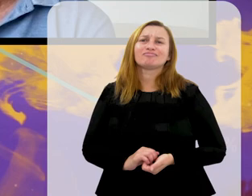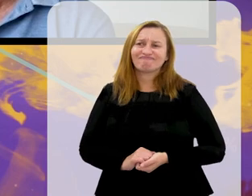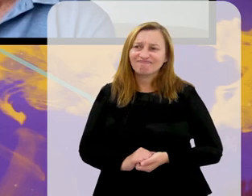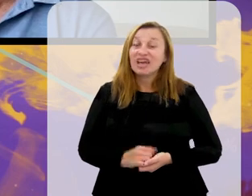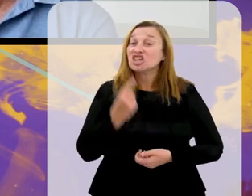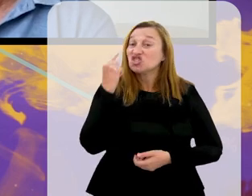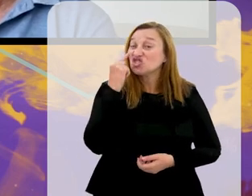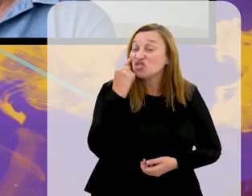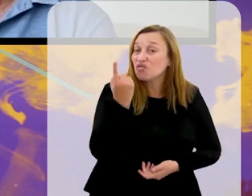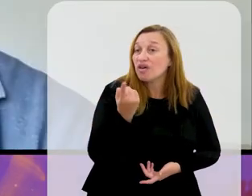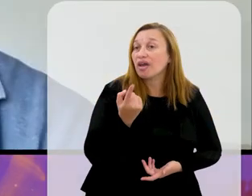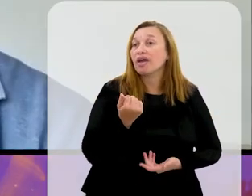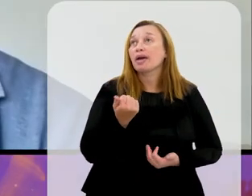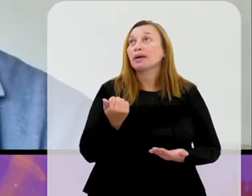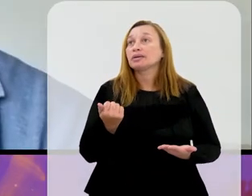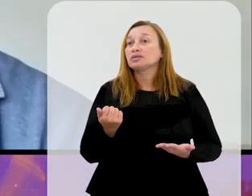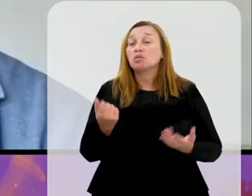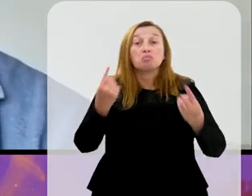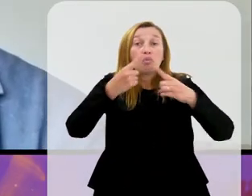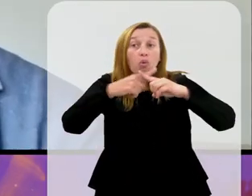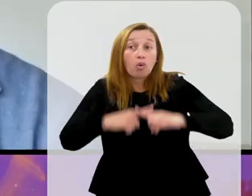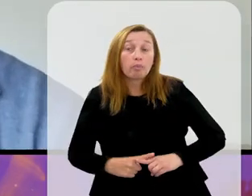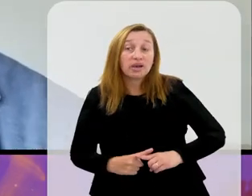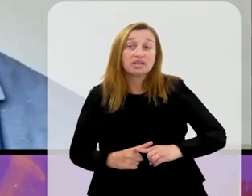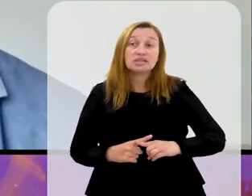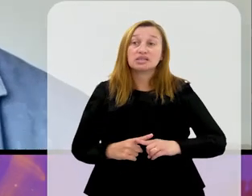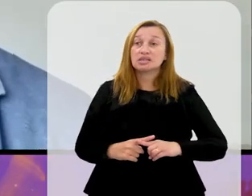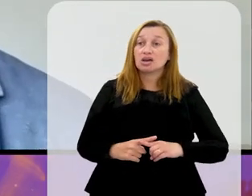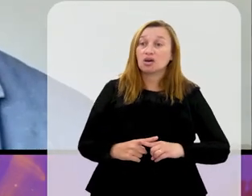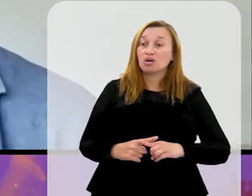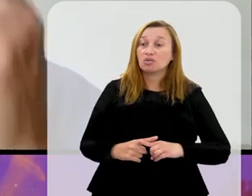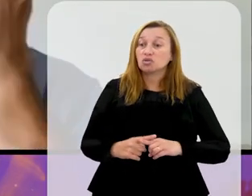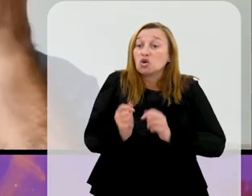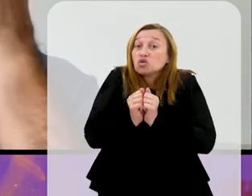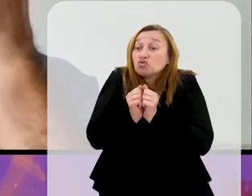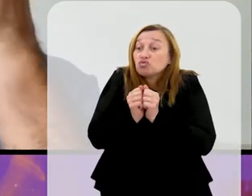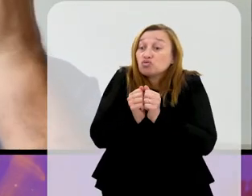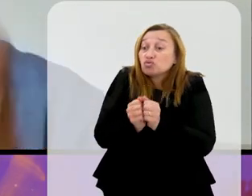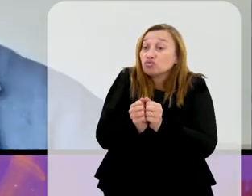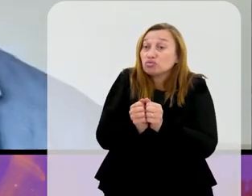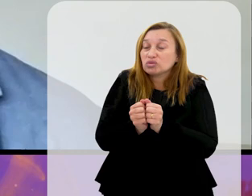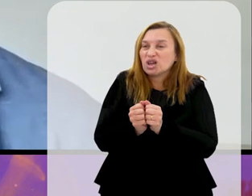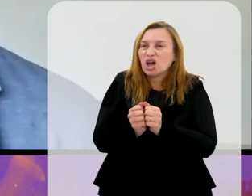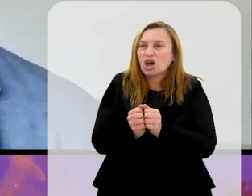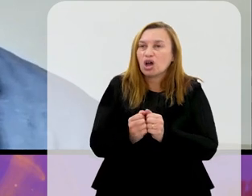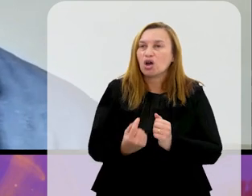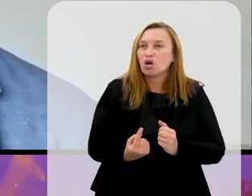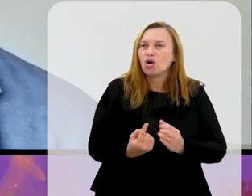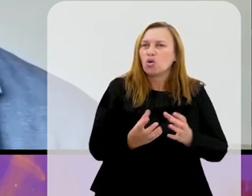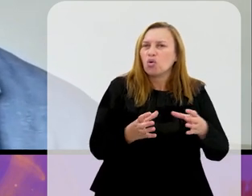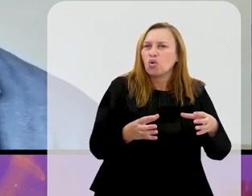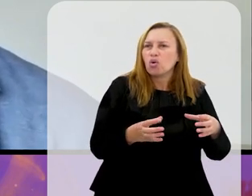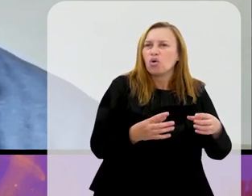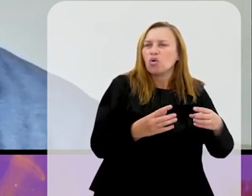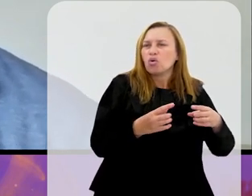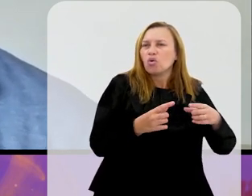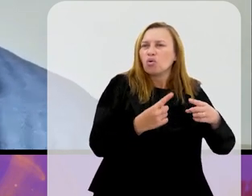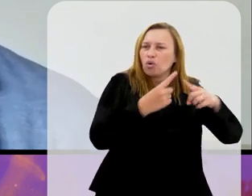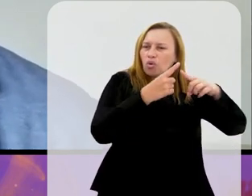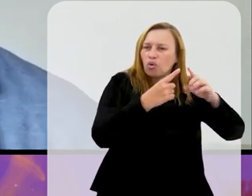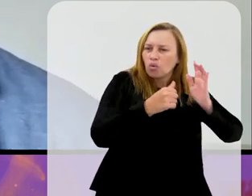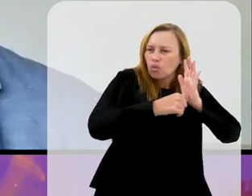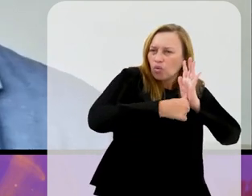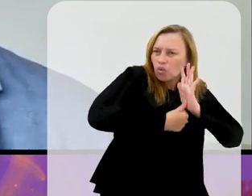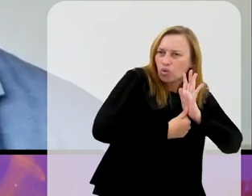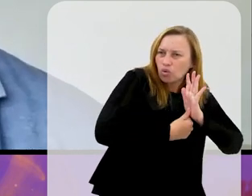a gente vê competições se acumulando umas em cima das outras. O time começa a Libertadores,